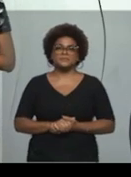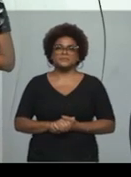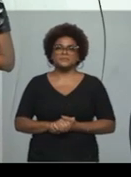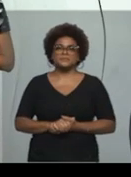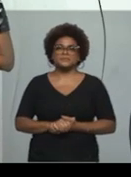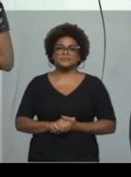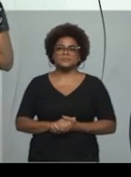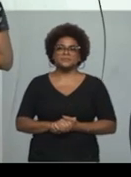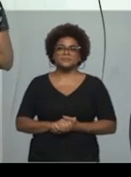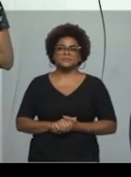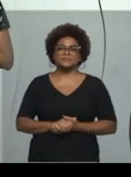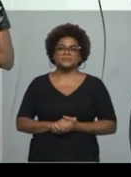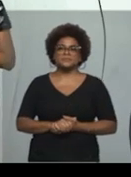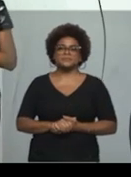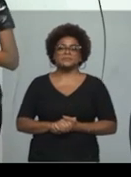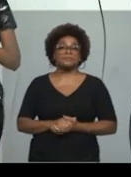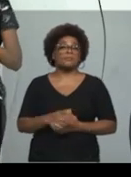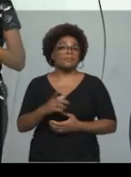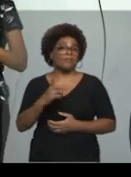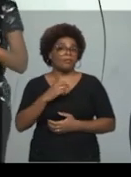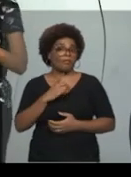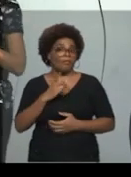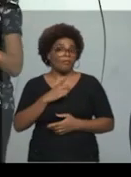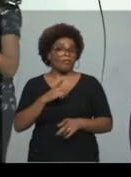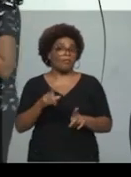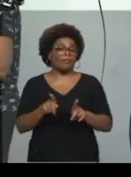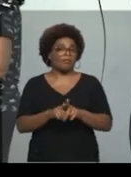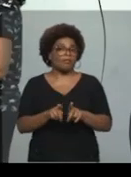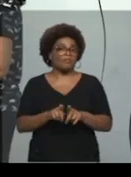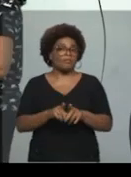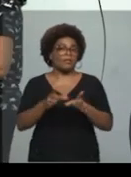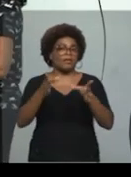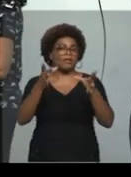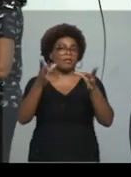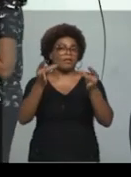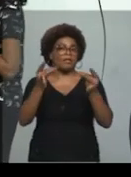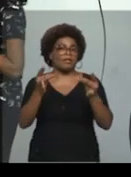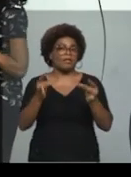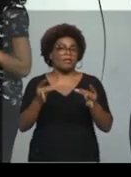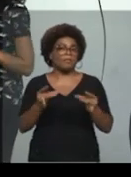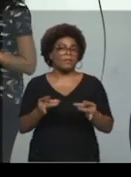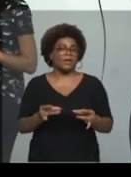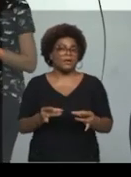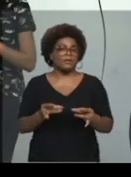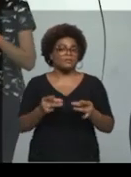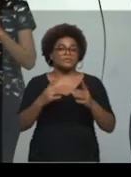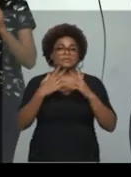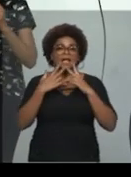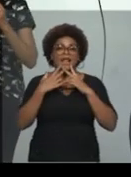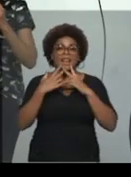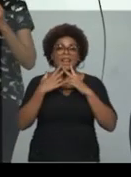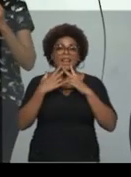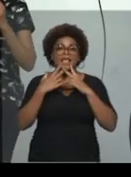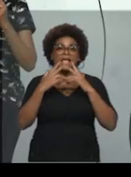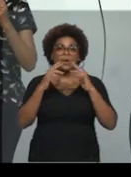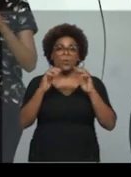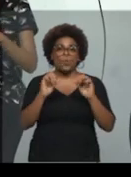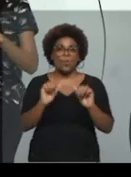E nós temos aí esses elementos da linguagem.